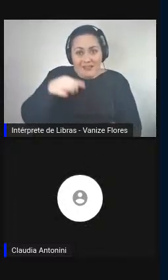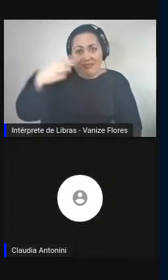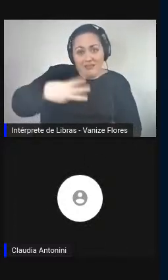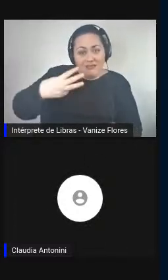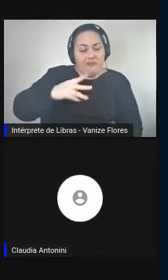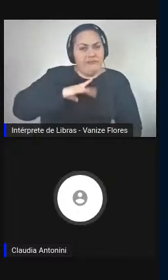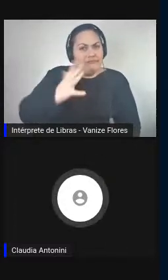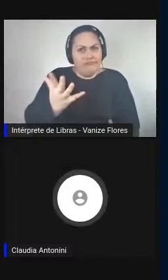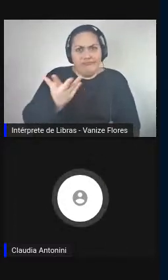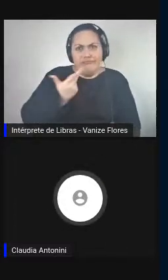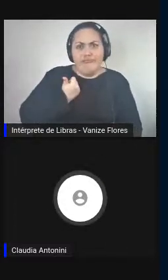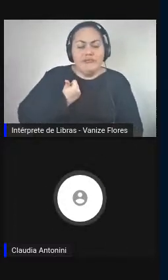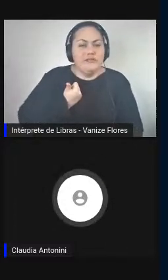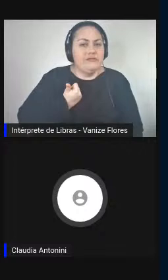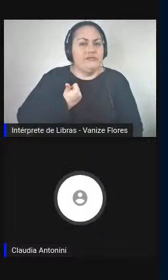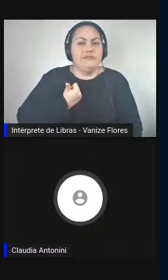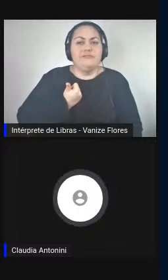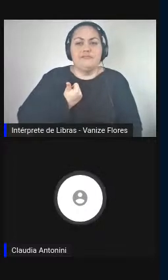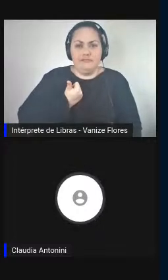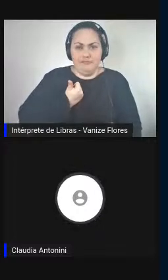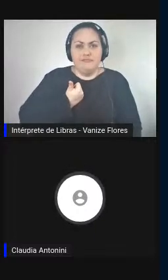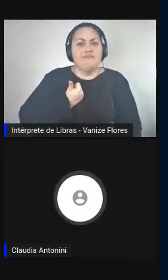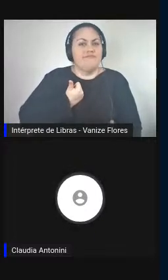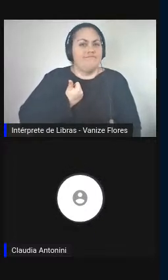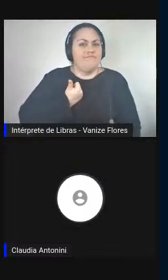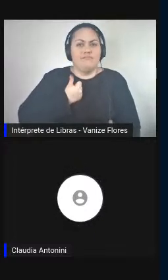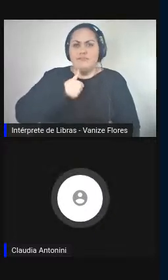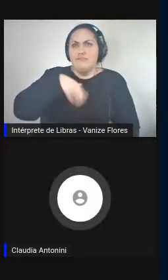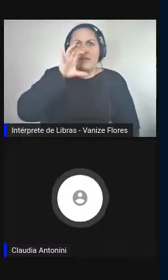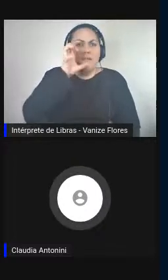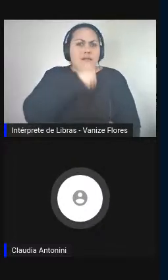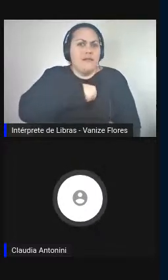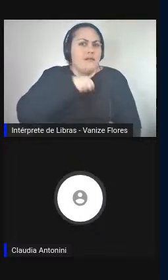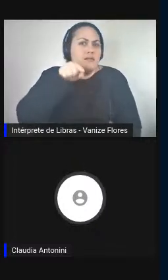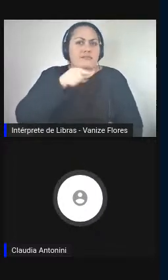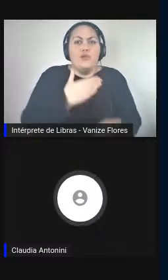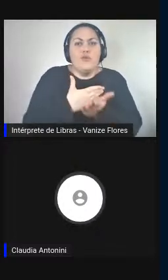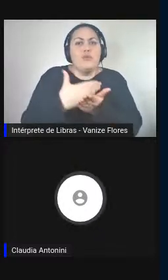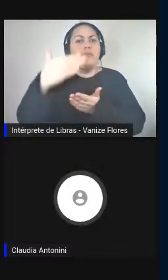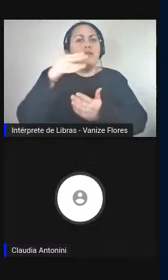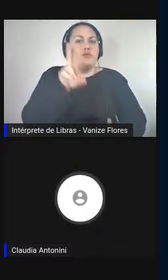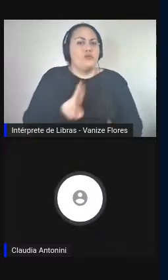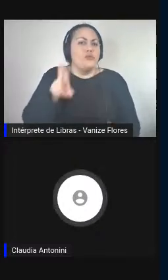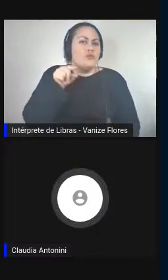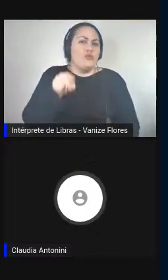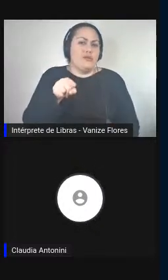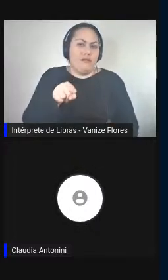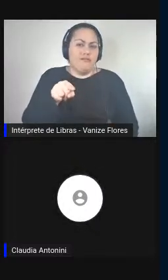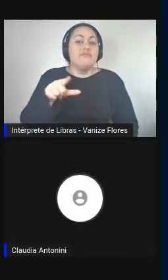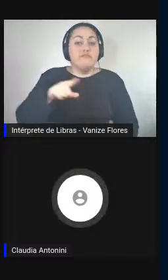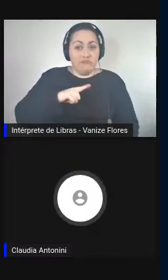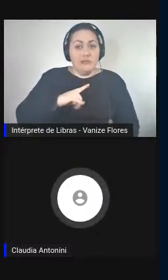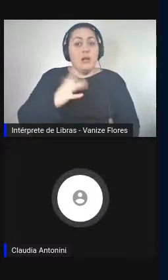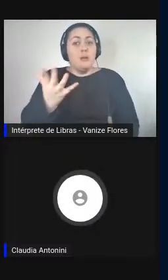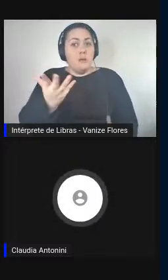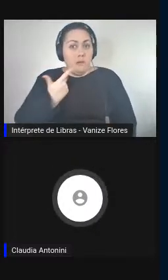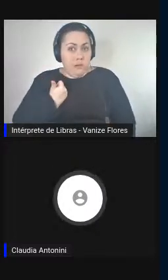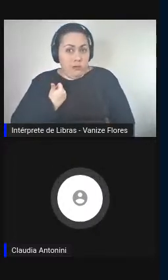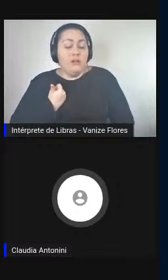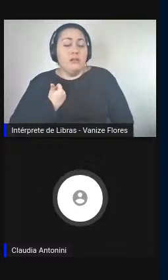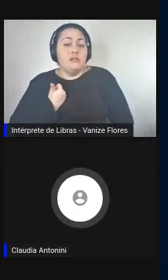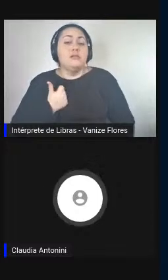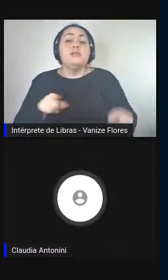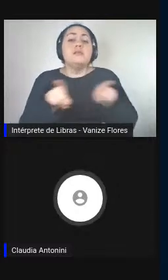manifestação muito mais alta. E não só uma velocidade é maior, mas também,